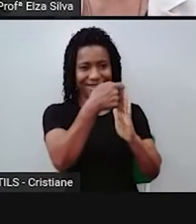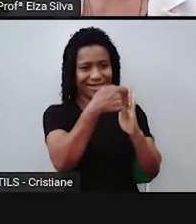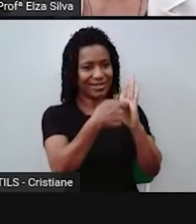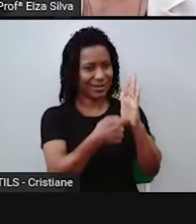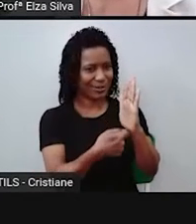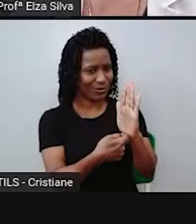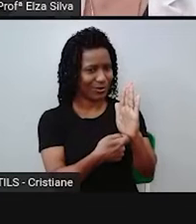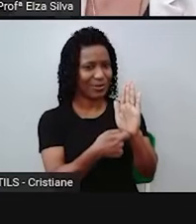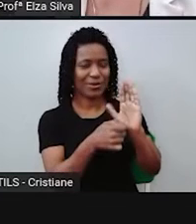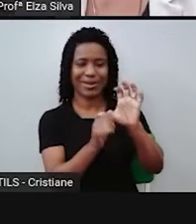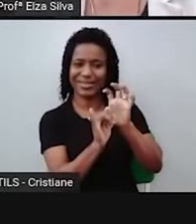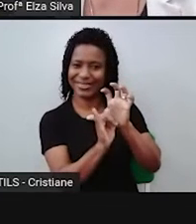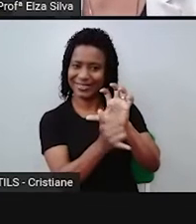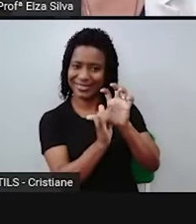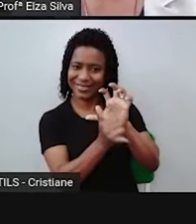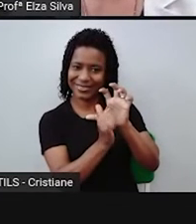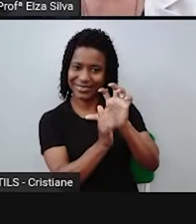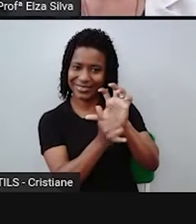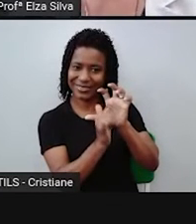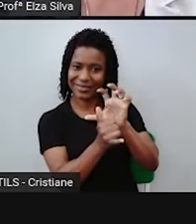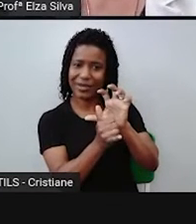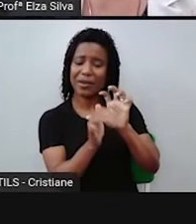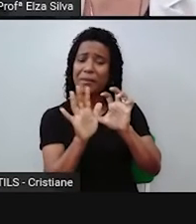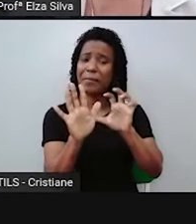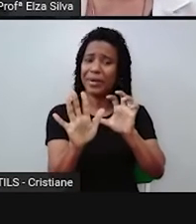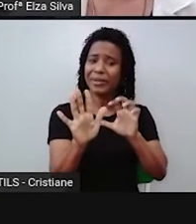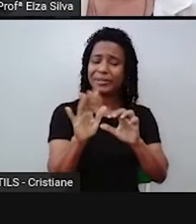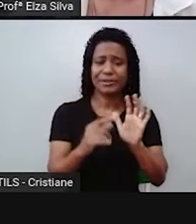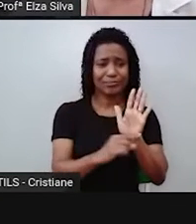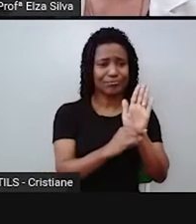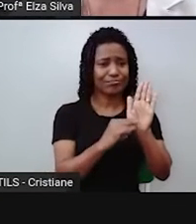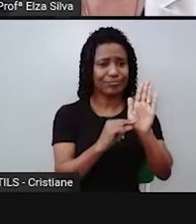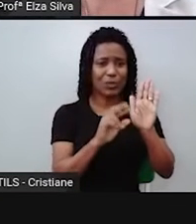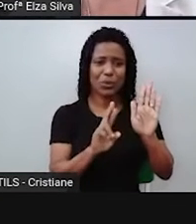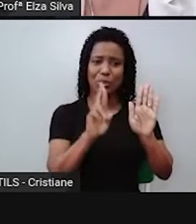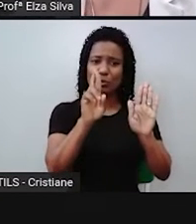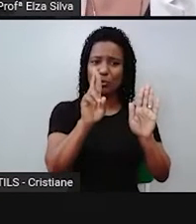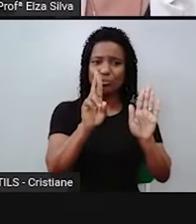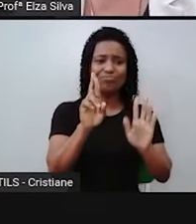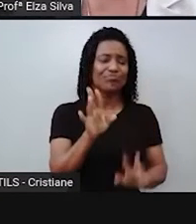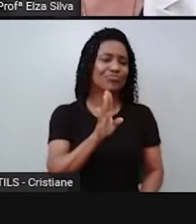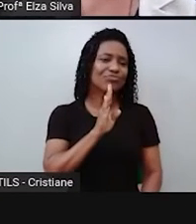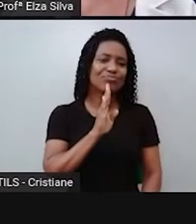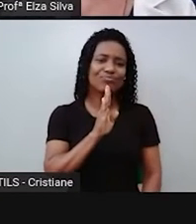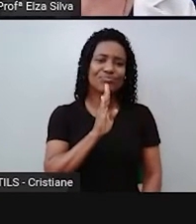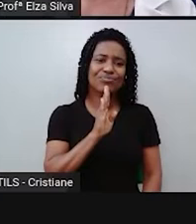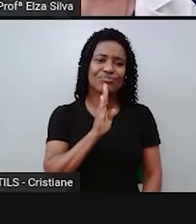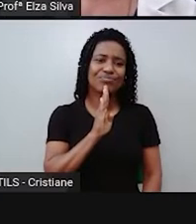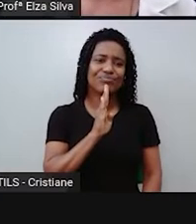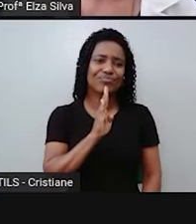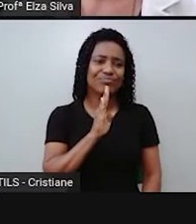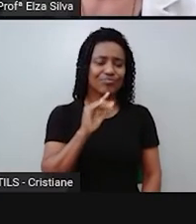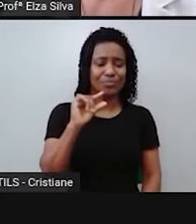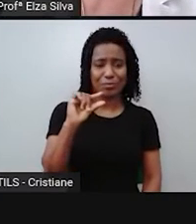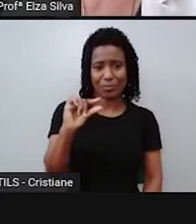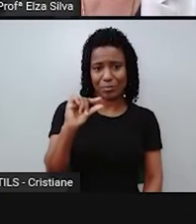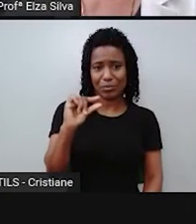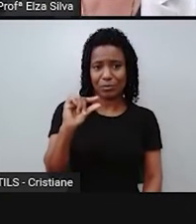muito pouco para falar sobre a vida dele. Porque, como eu disse antes, muito pouco foi registrado por escrito.